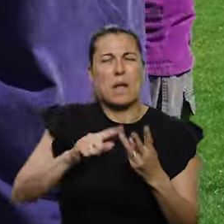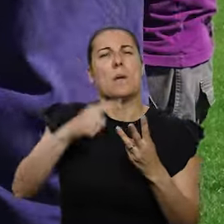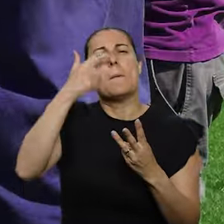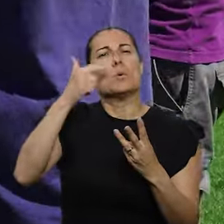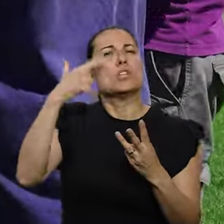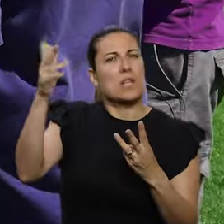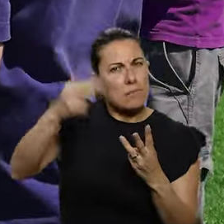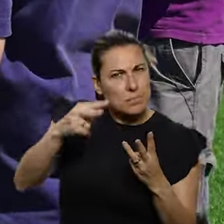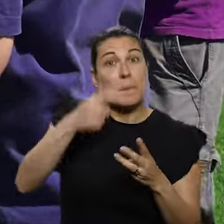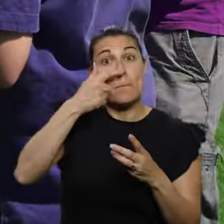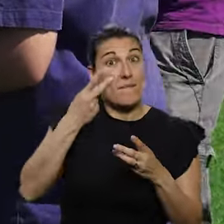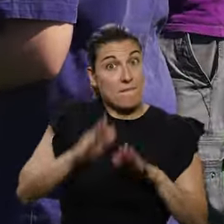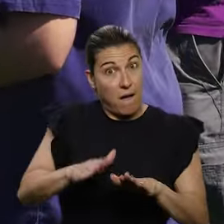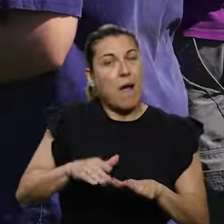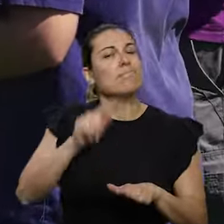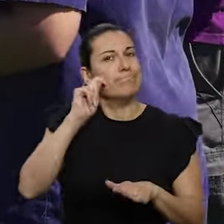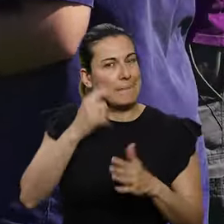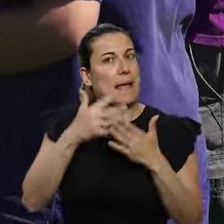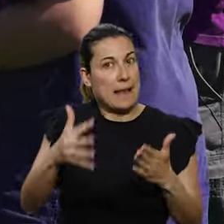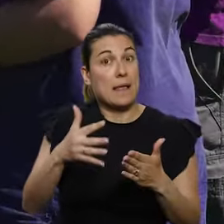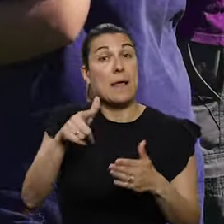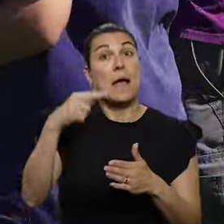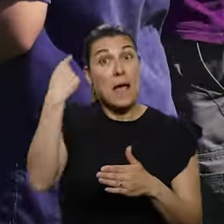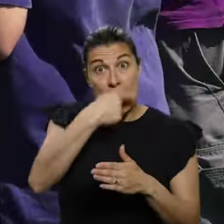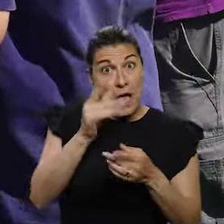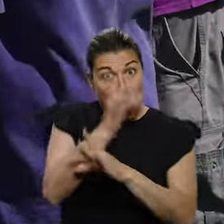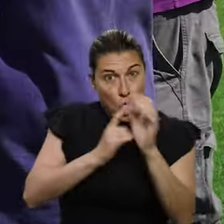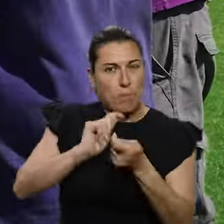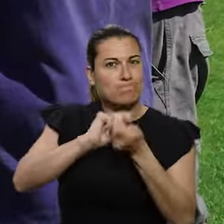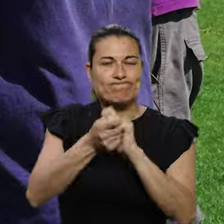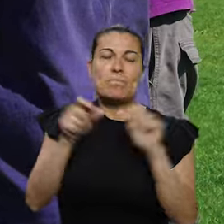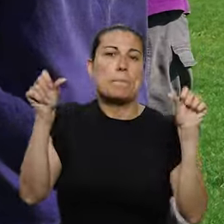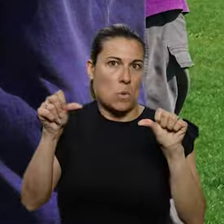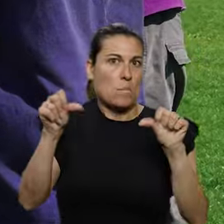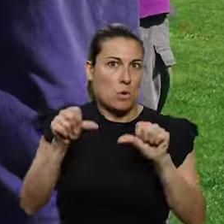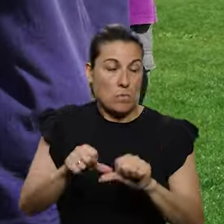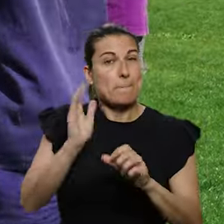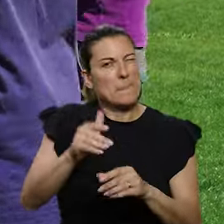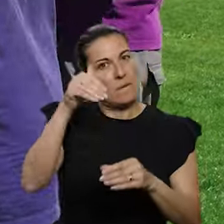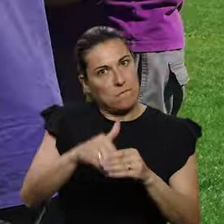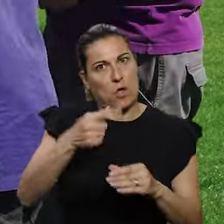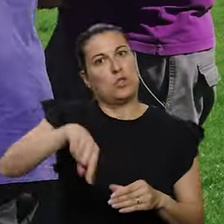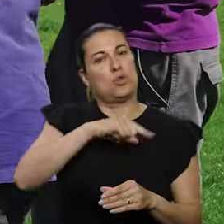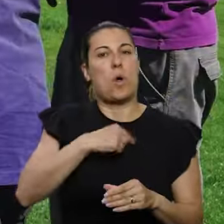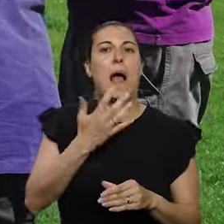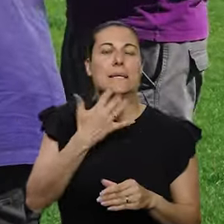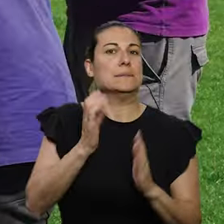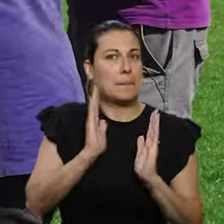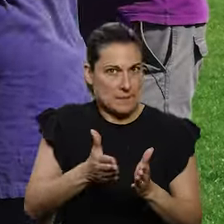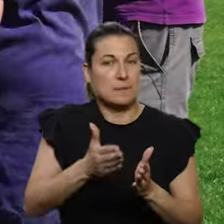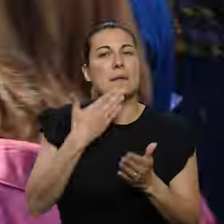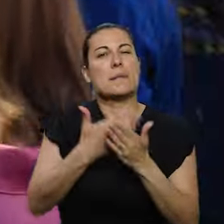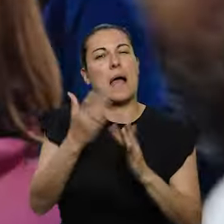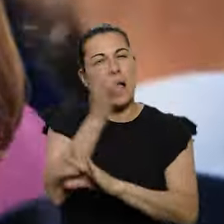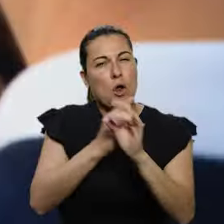a liberdade das mulheres, os direitos humanos, quem vem de fora e quem já cá está. A face da Europa está a mudar para pior. É preciso